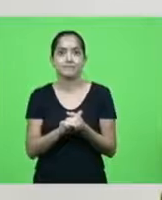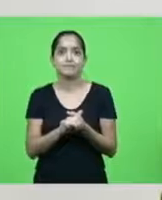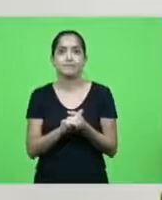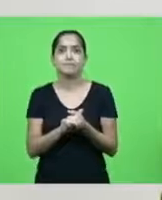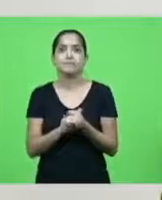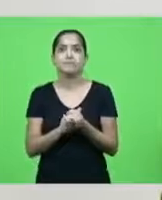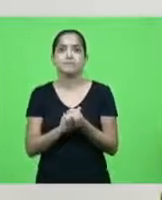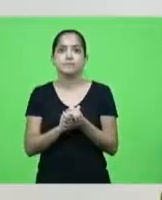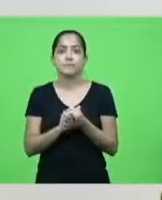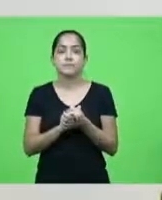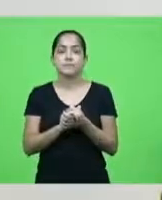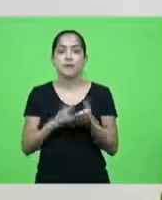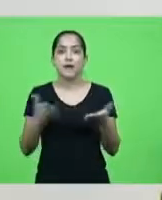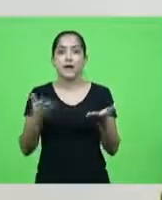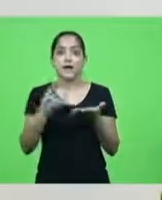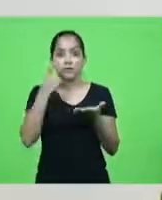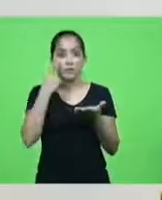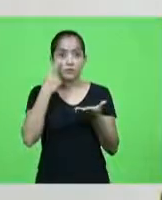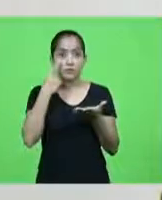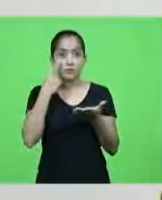agora eu fui ver